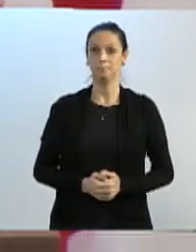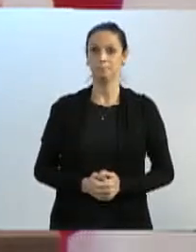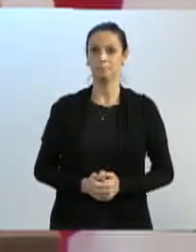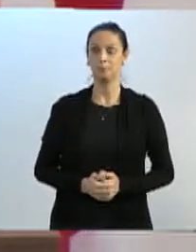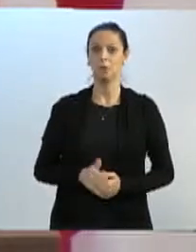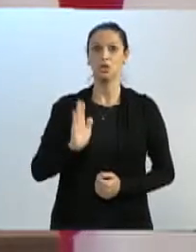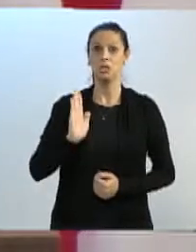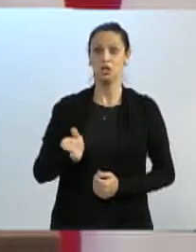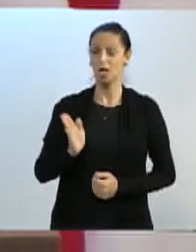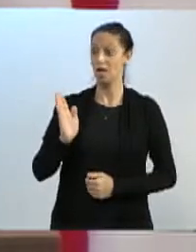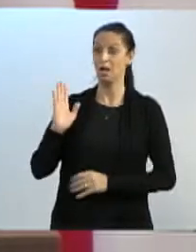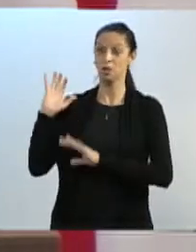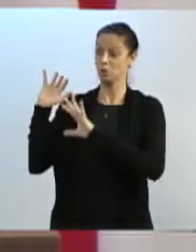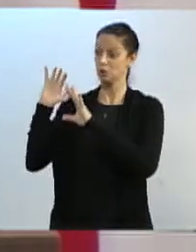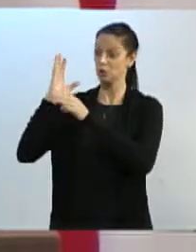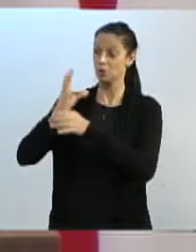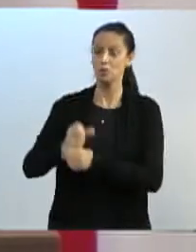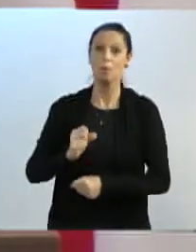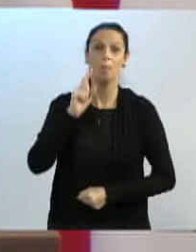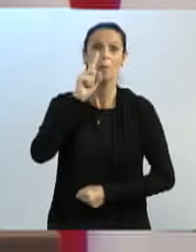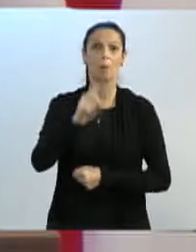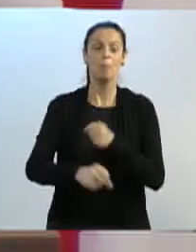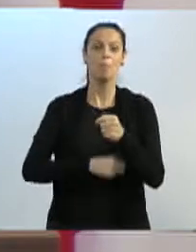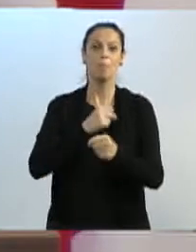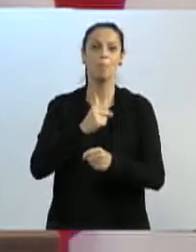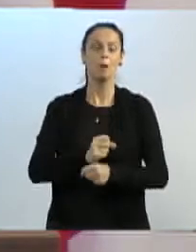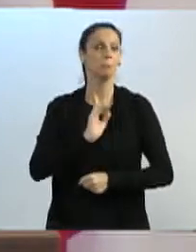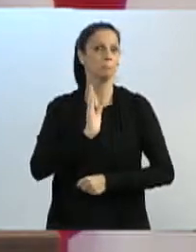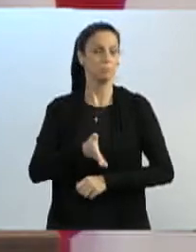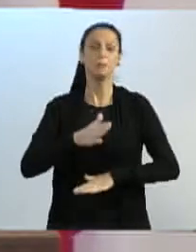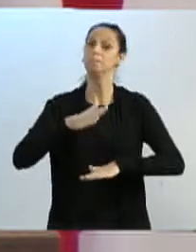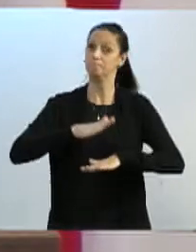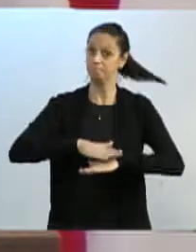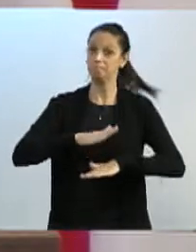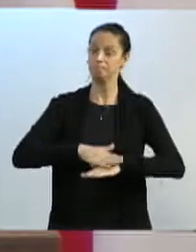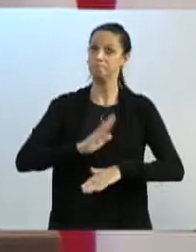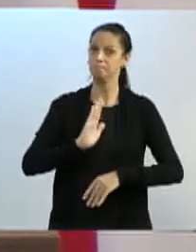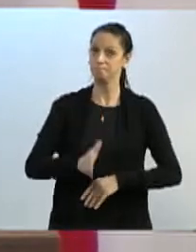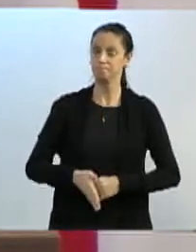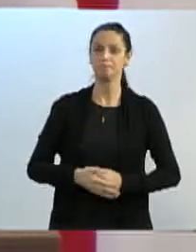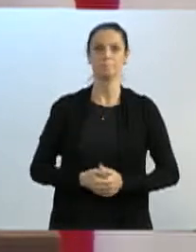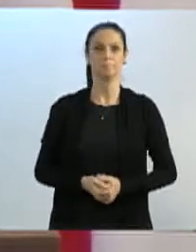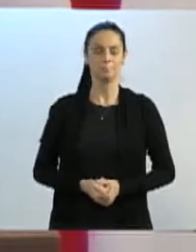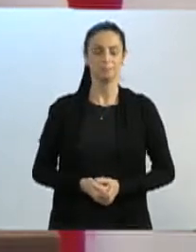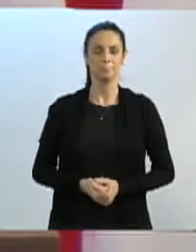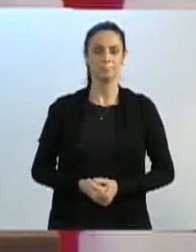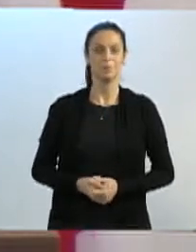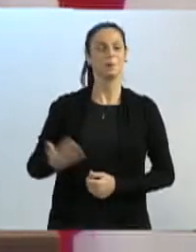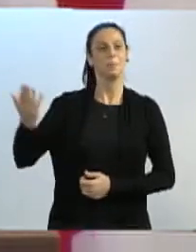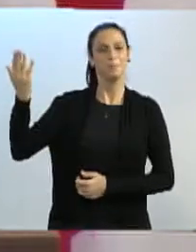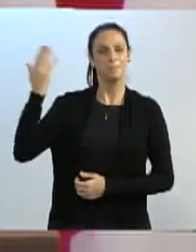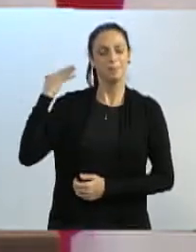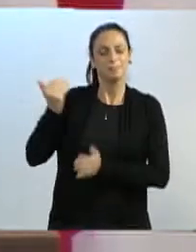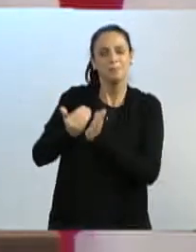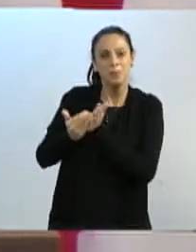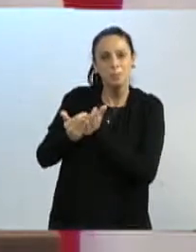fazemos isso. Há mais de um ano fazemos isso. Logo no início da pandemia,